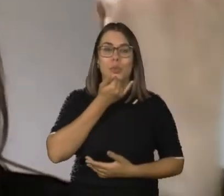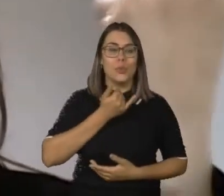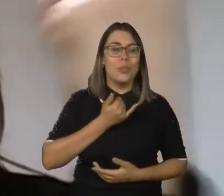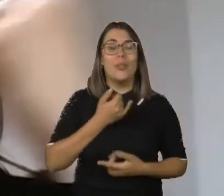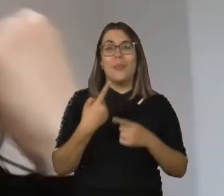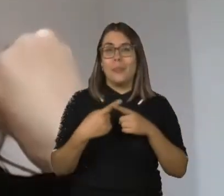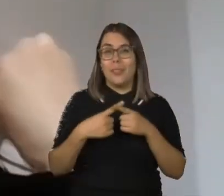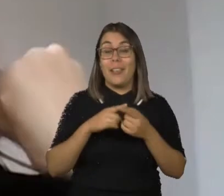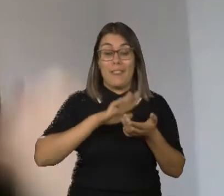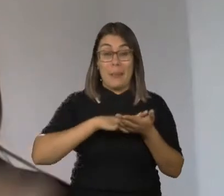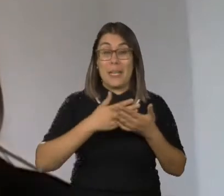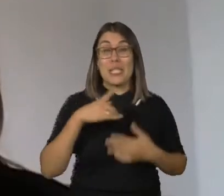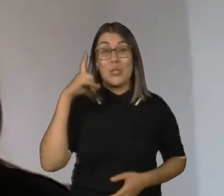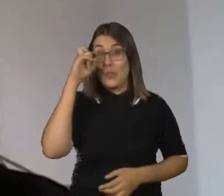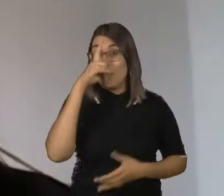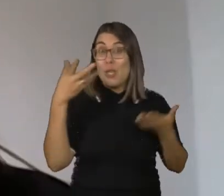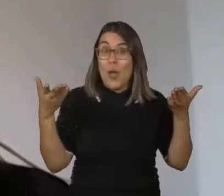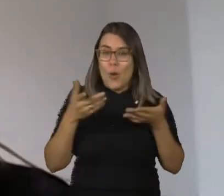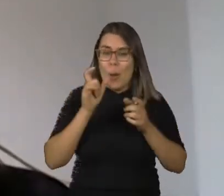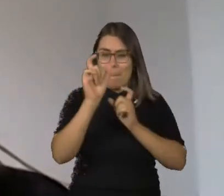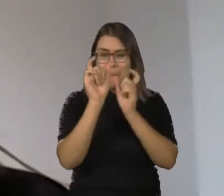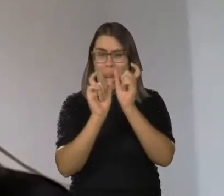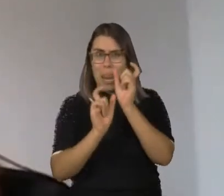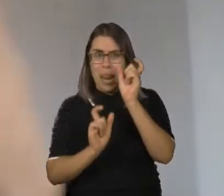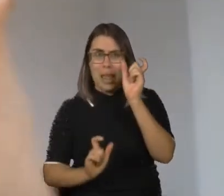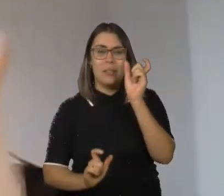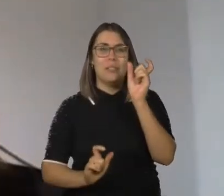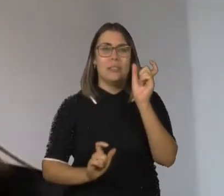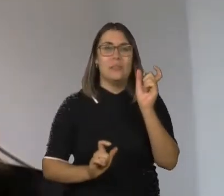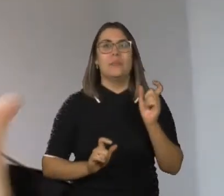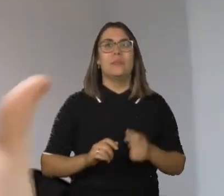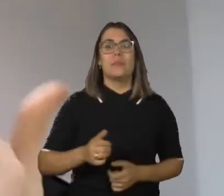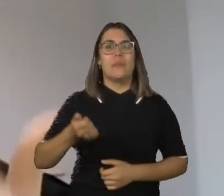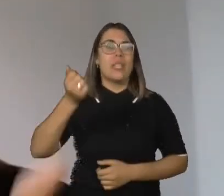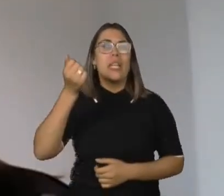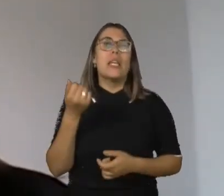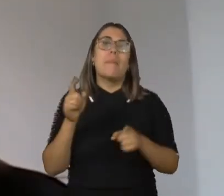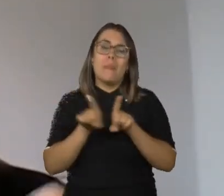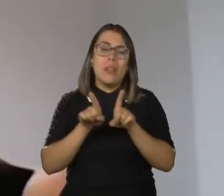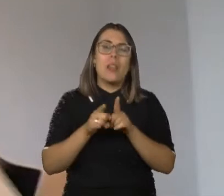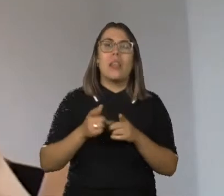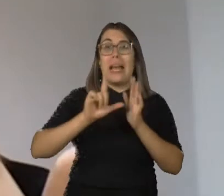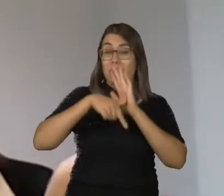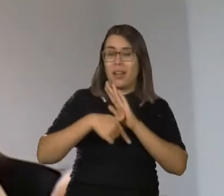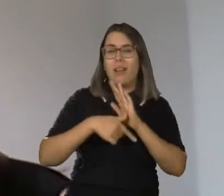interpretações desses temas. Atraso, comprometimento,